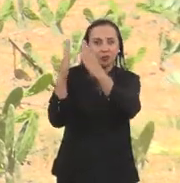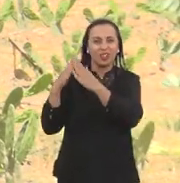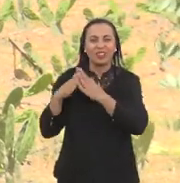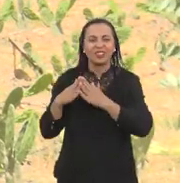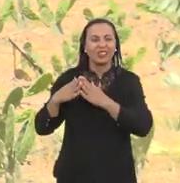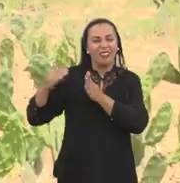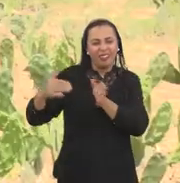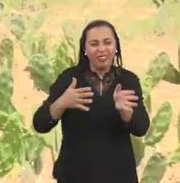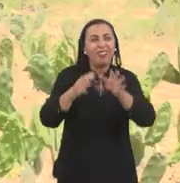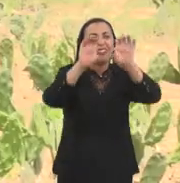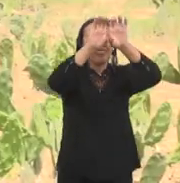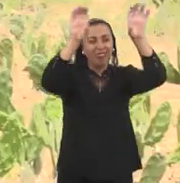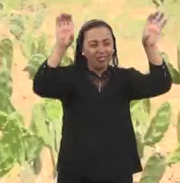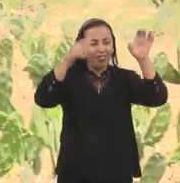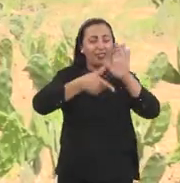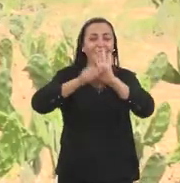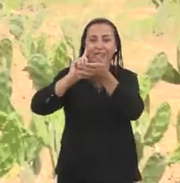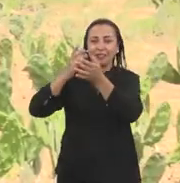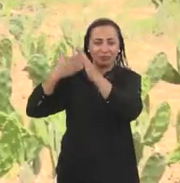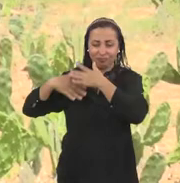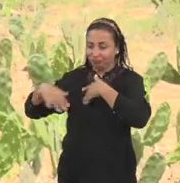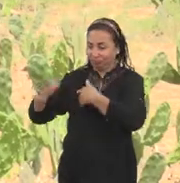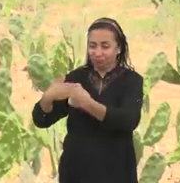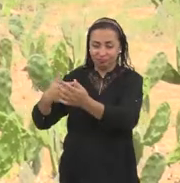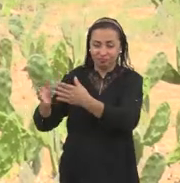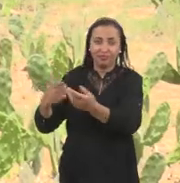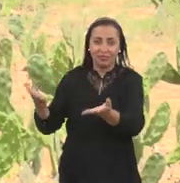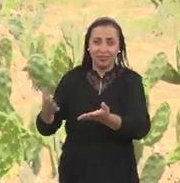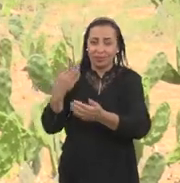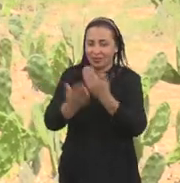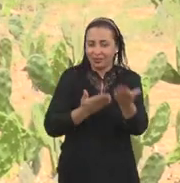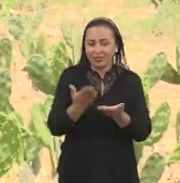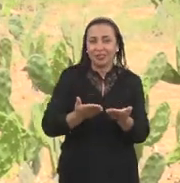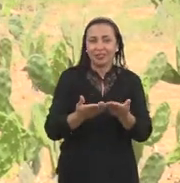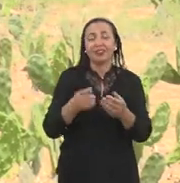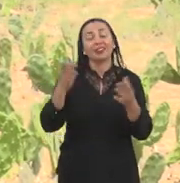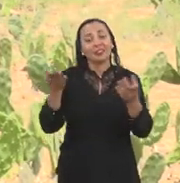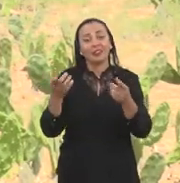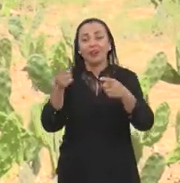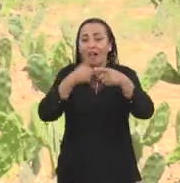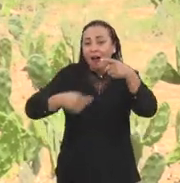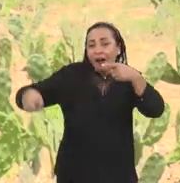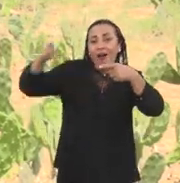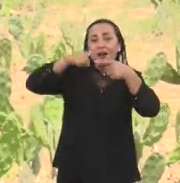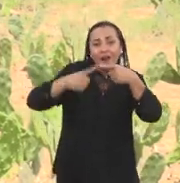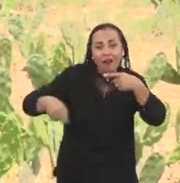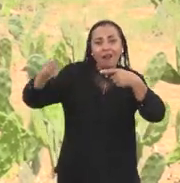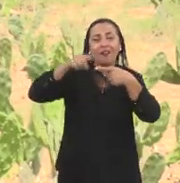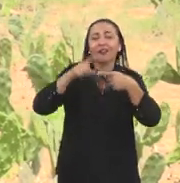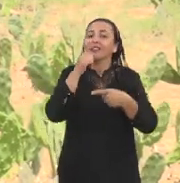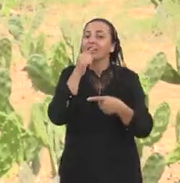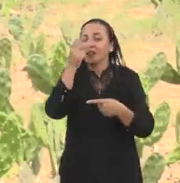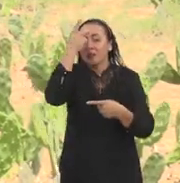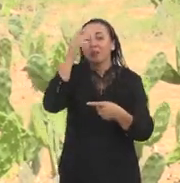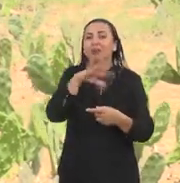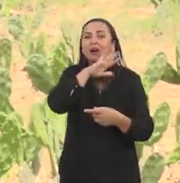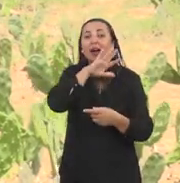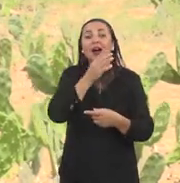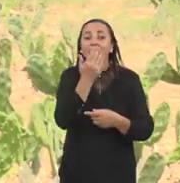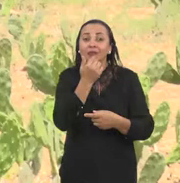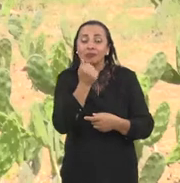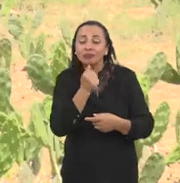esgoto, que está aí a céu aberto e que antes não era tratado. E vai ter o reuso dessa água para